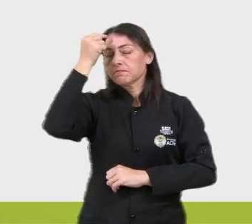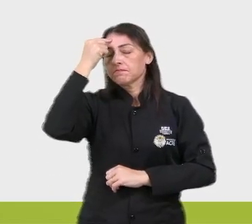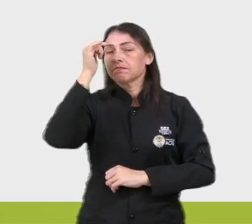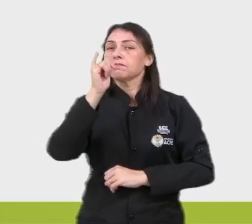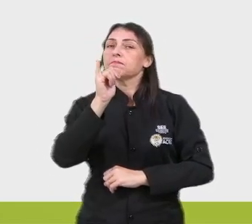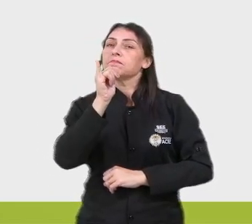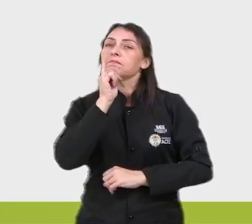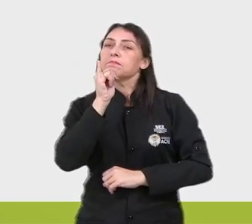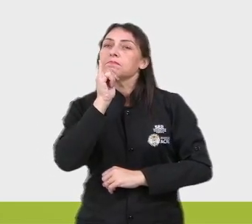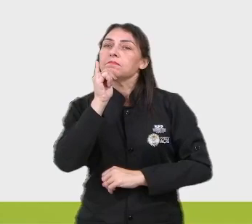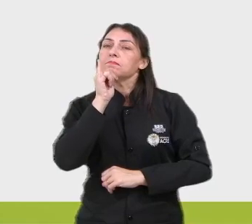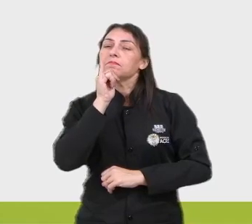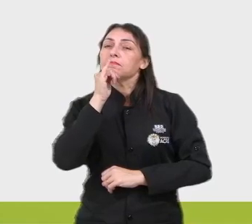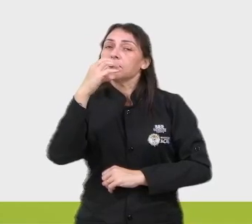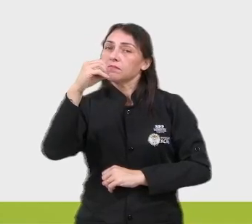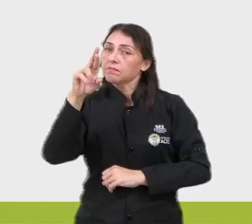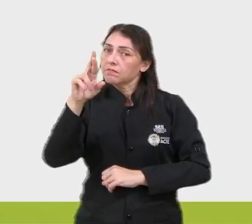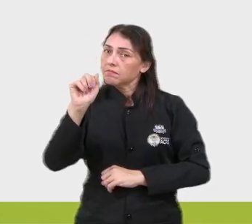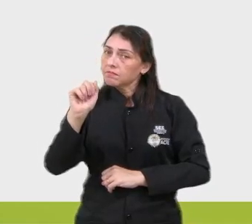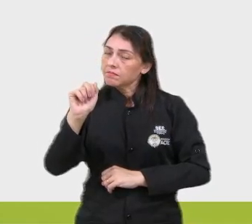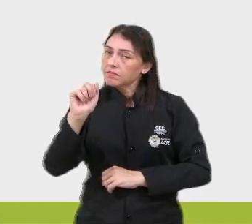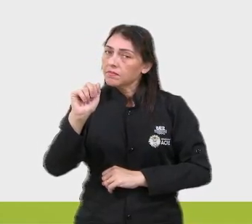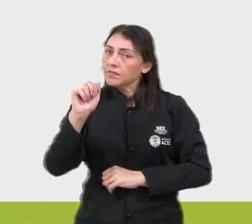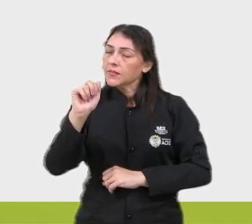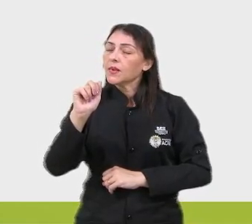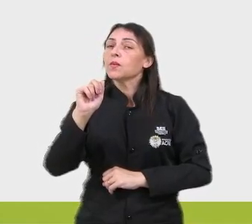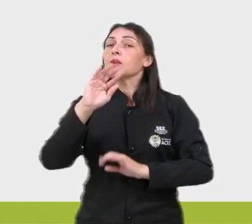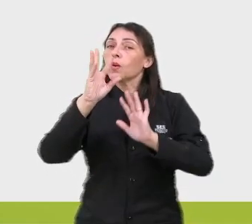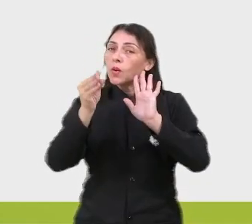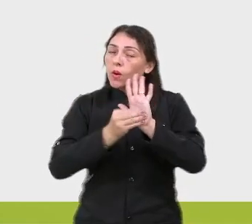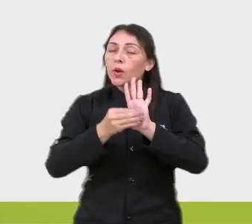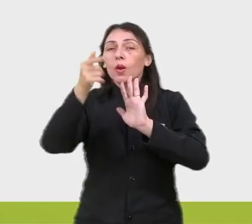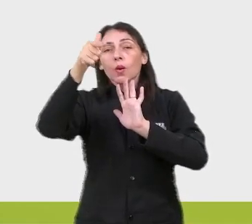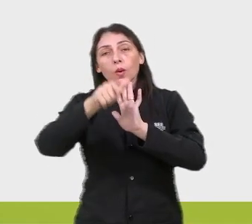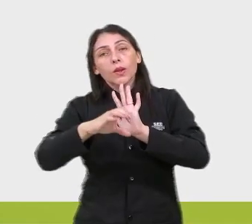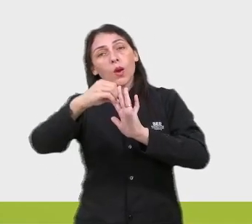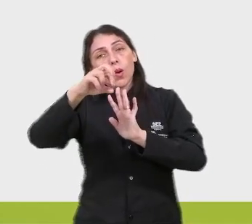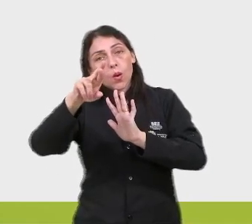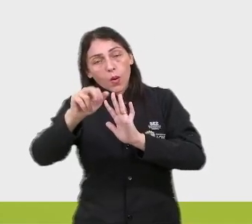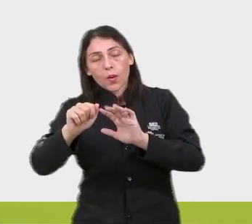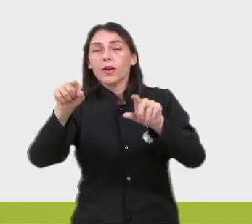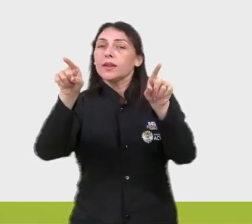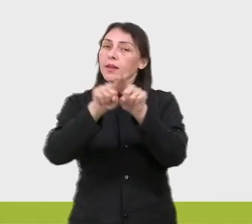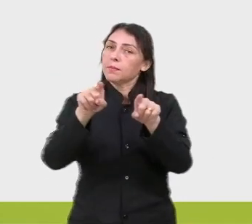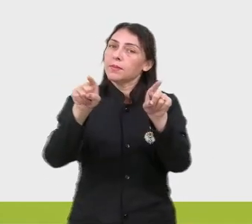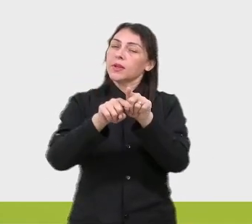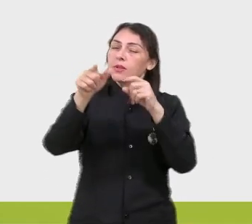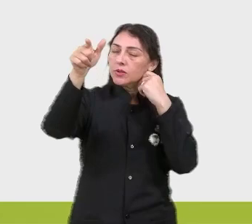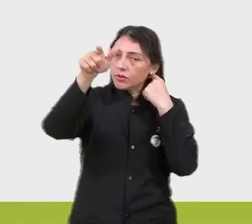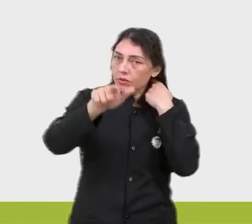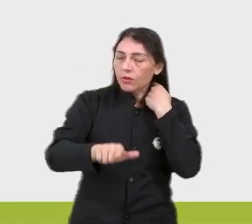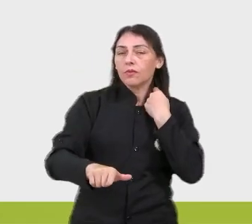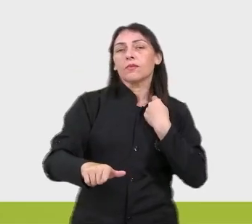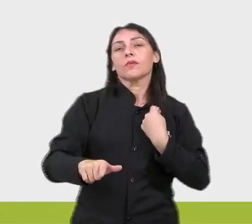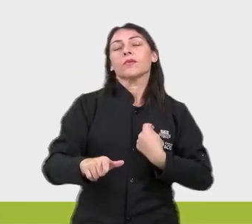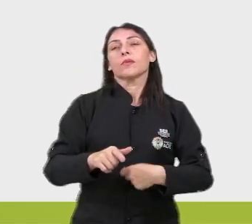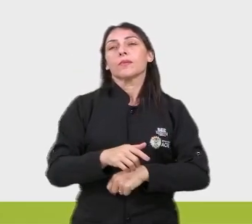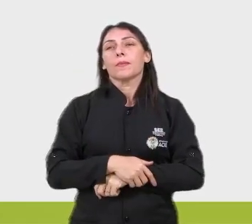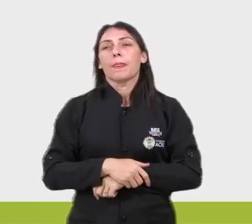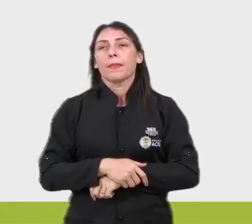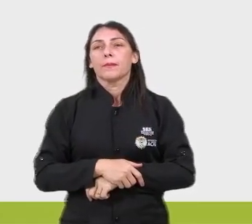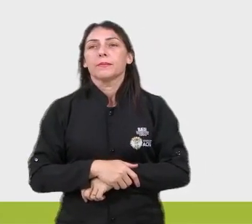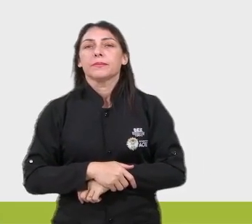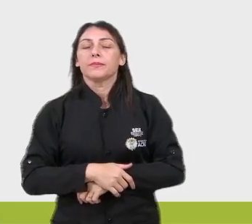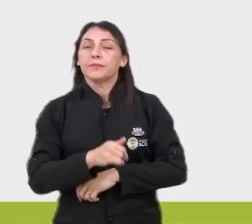Por exemplo, se você colocou aqui ora, a ideia é você coloque em algum momento outra expressão ora, que é